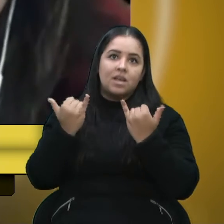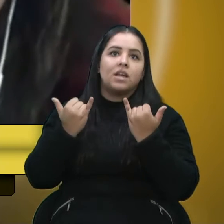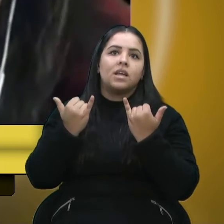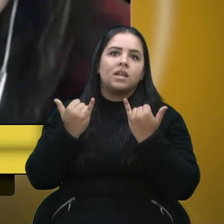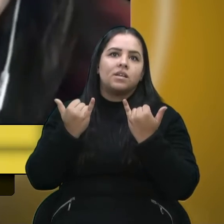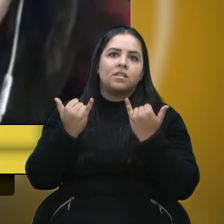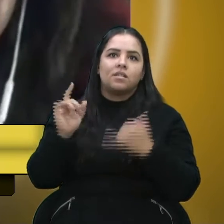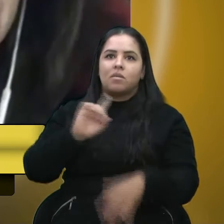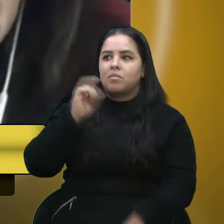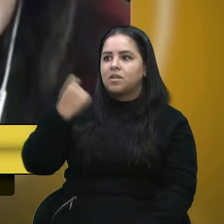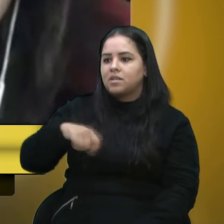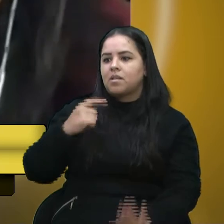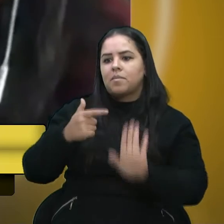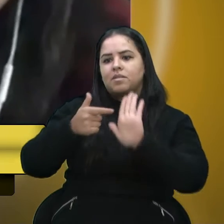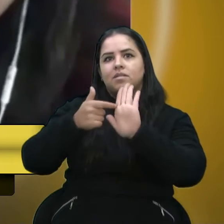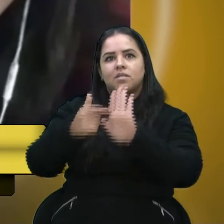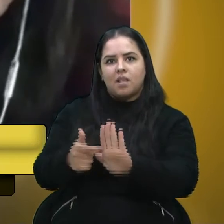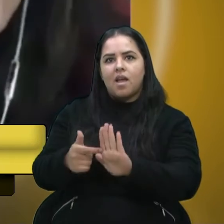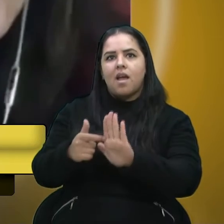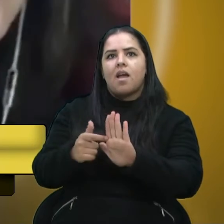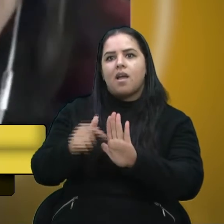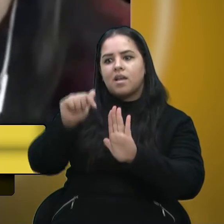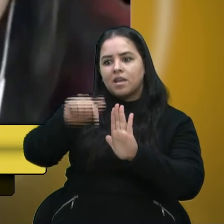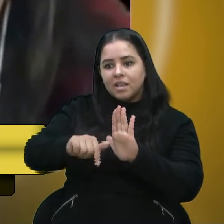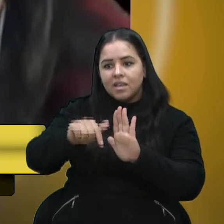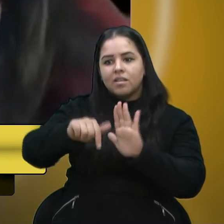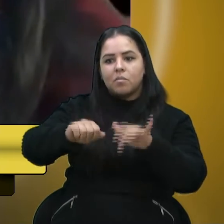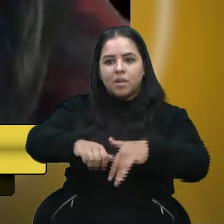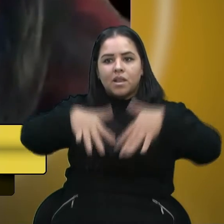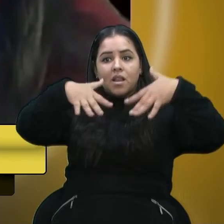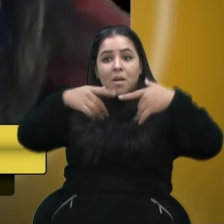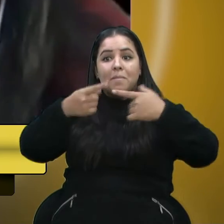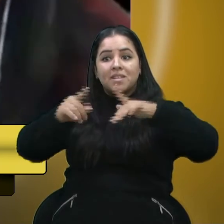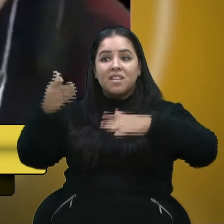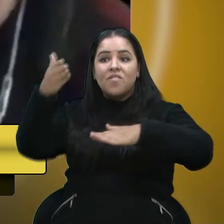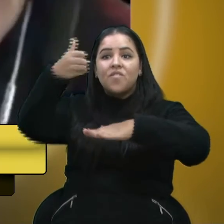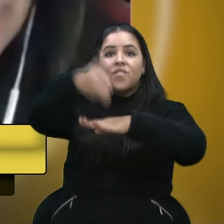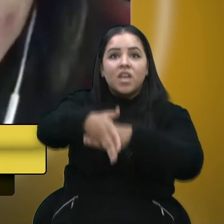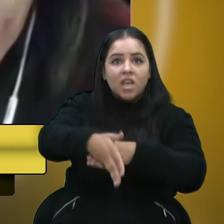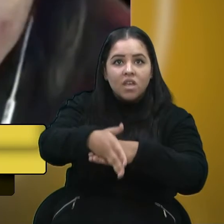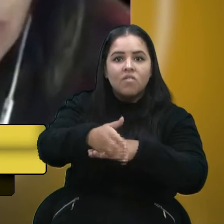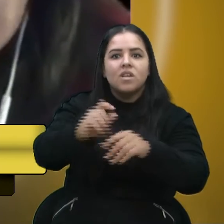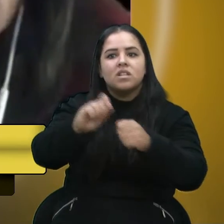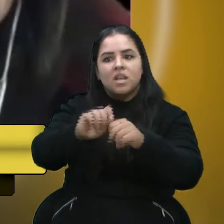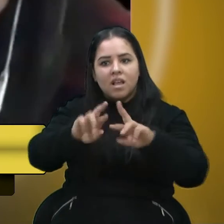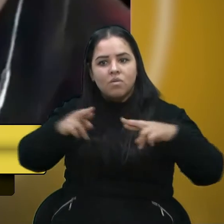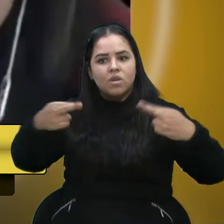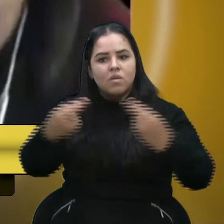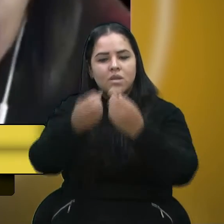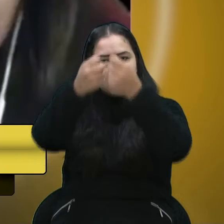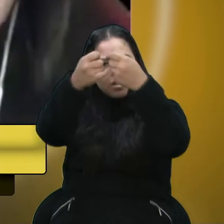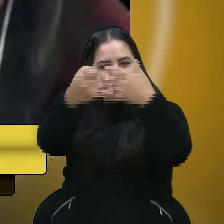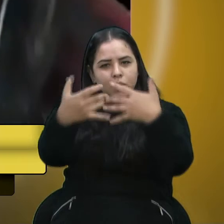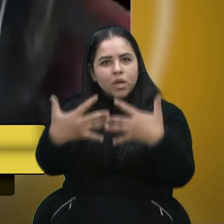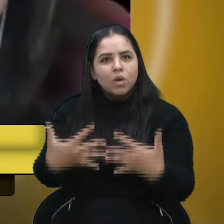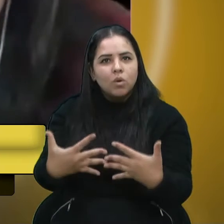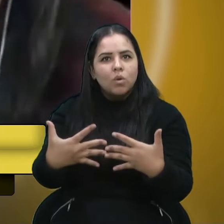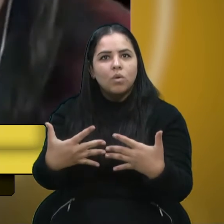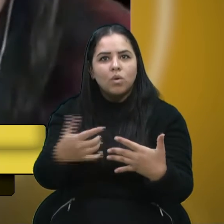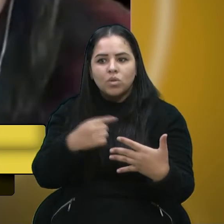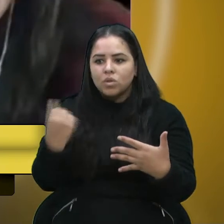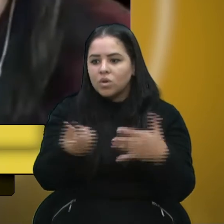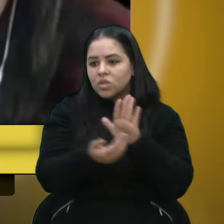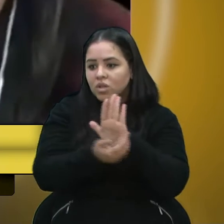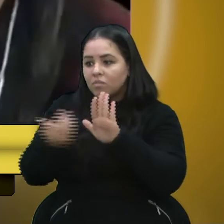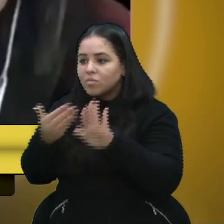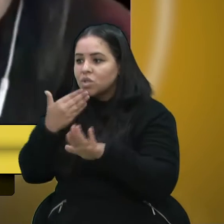de apresentar pelo plenário. Mas ele trouxe, ele veio até a bancada, fez uma reunião conosco, explicou, nós retiramos o pedido de